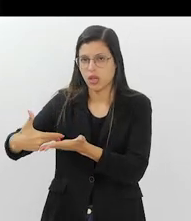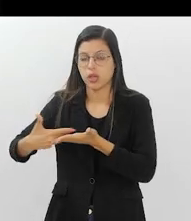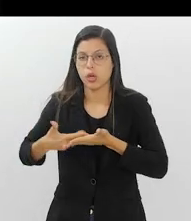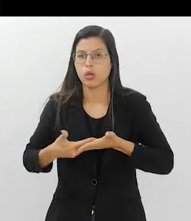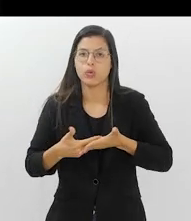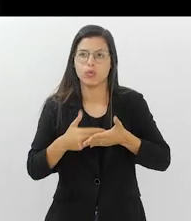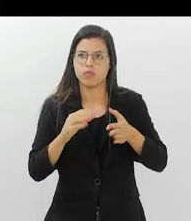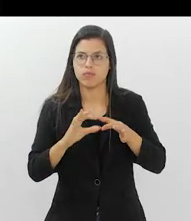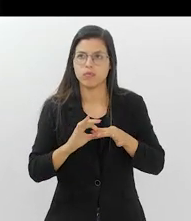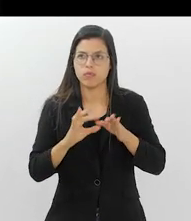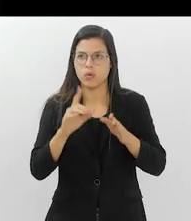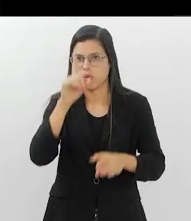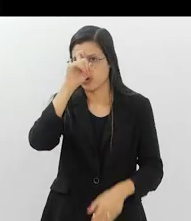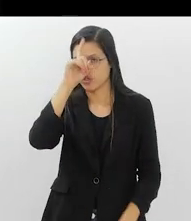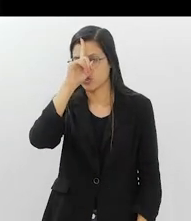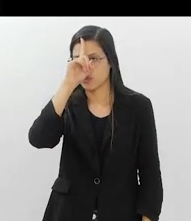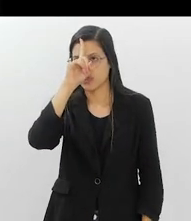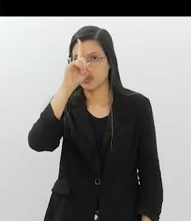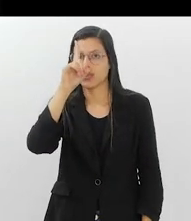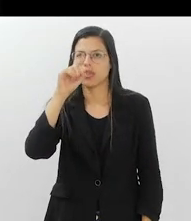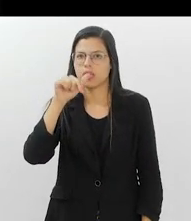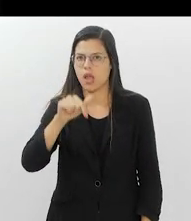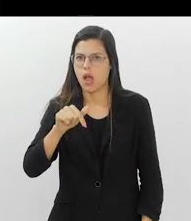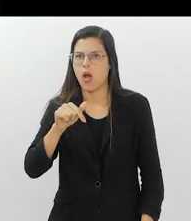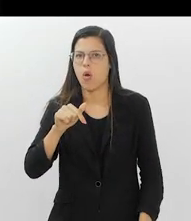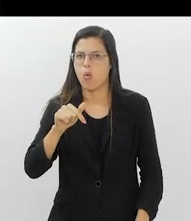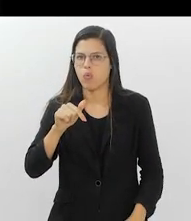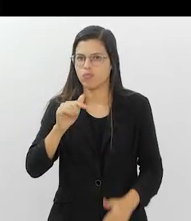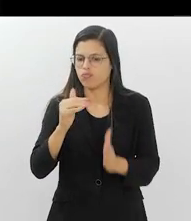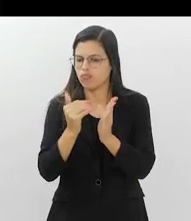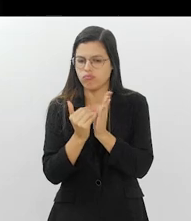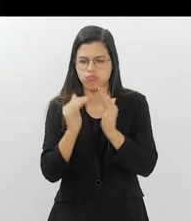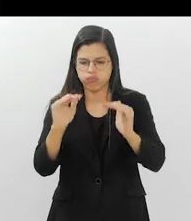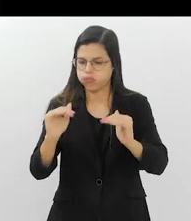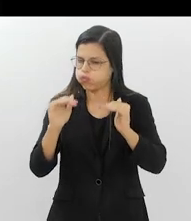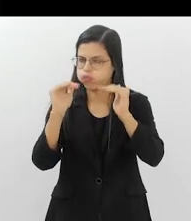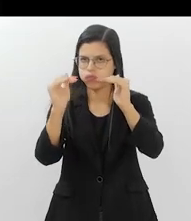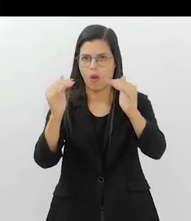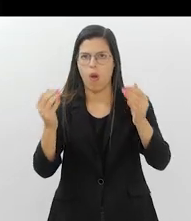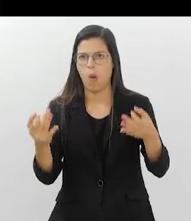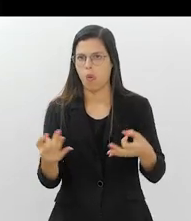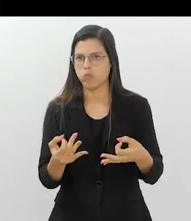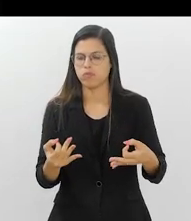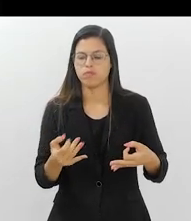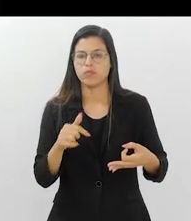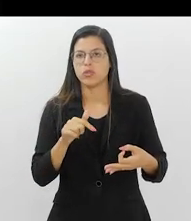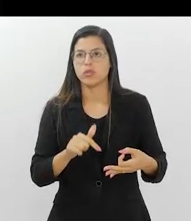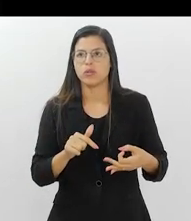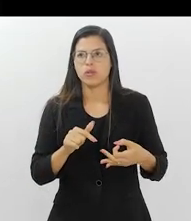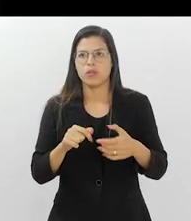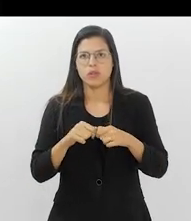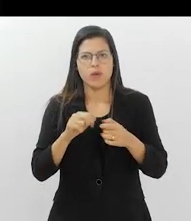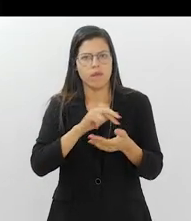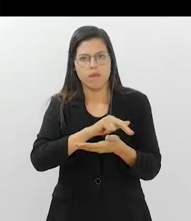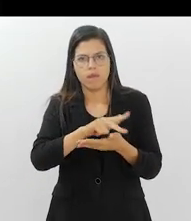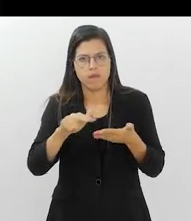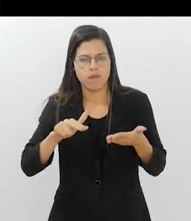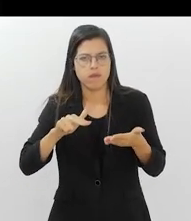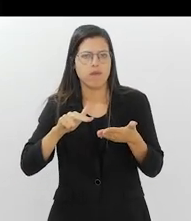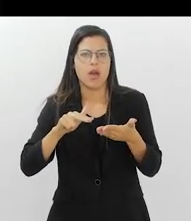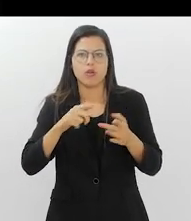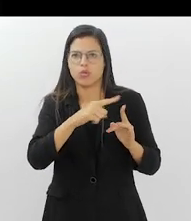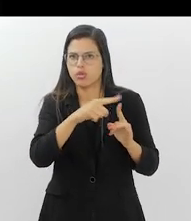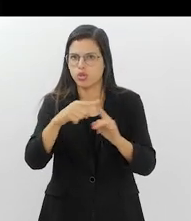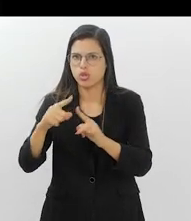disposição. É um hospital de alta complexidade, né? Fazemos vários procedimentos,